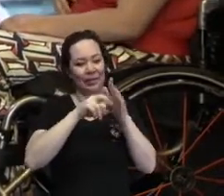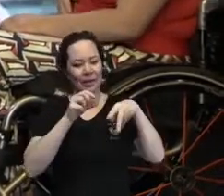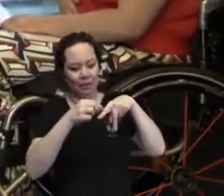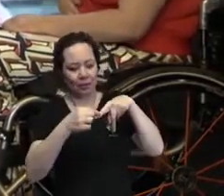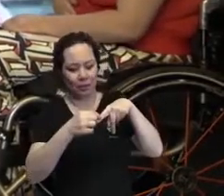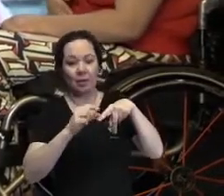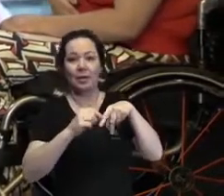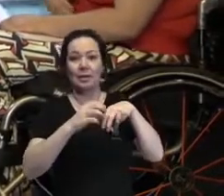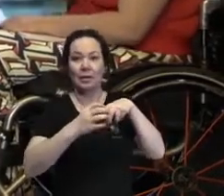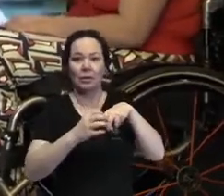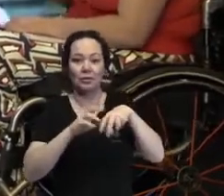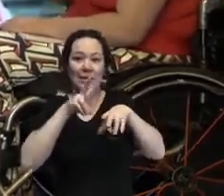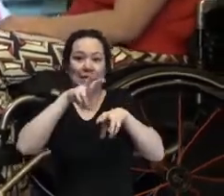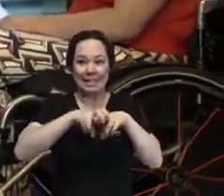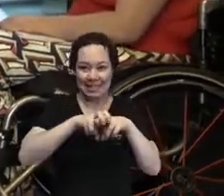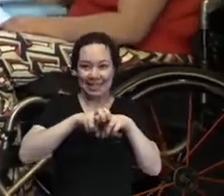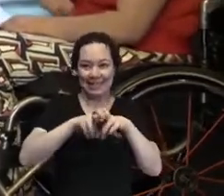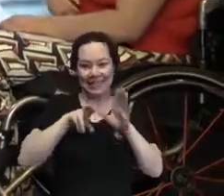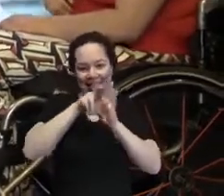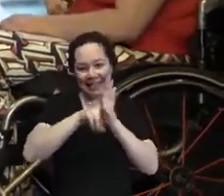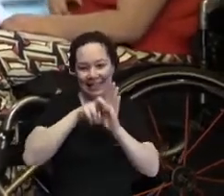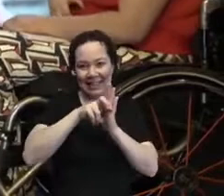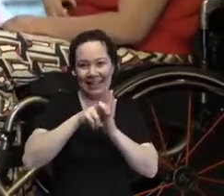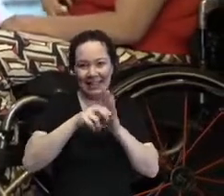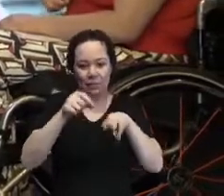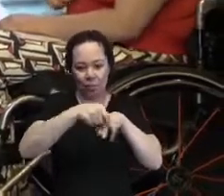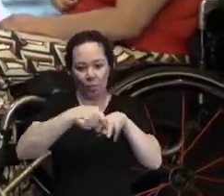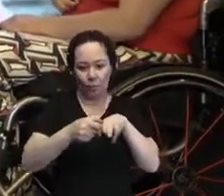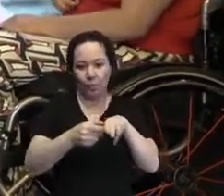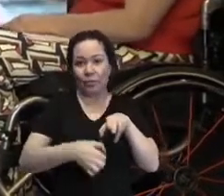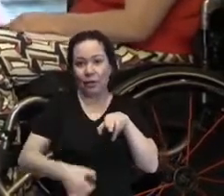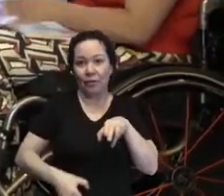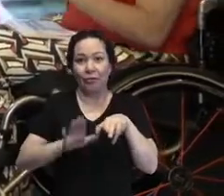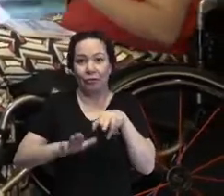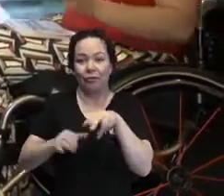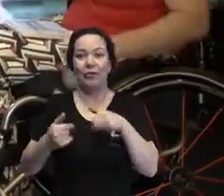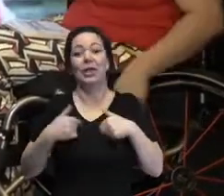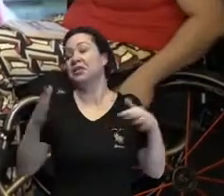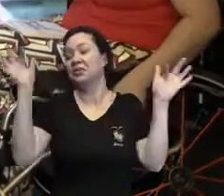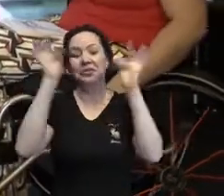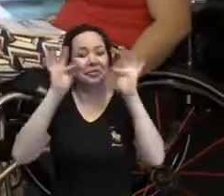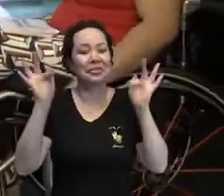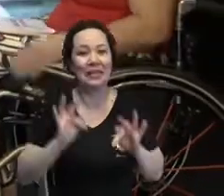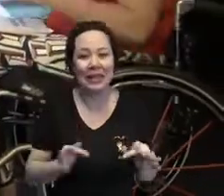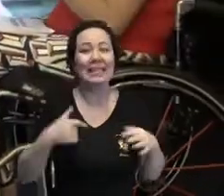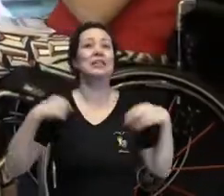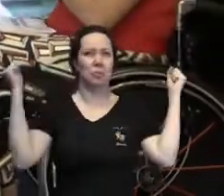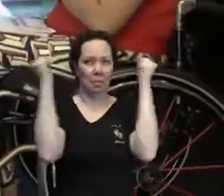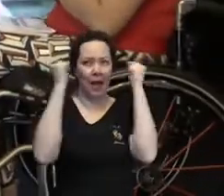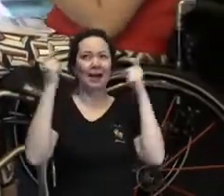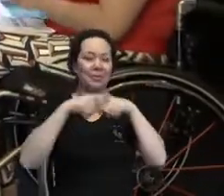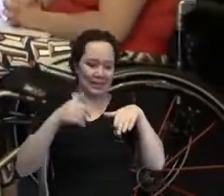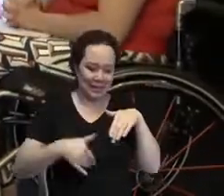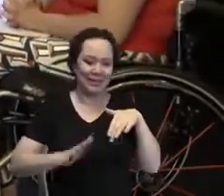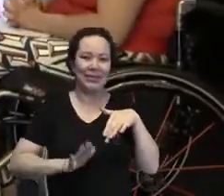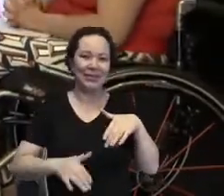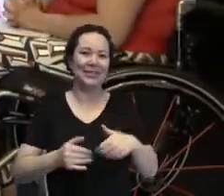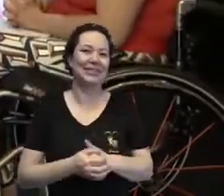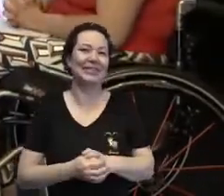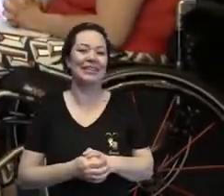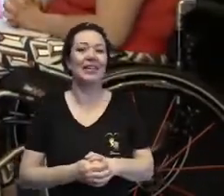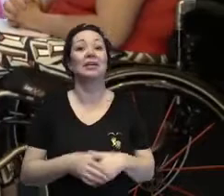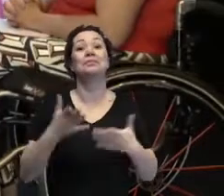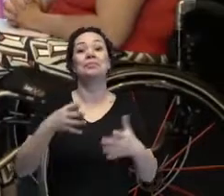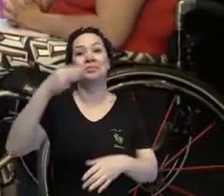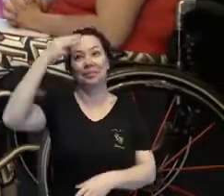pancinha de cadeirante, que por mais que eu malhe e não some essa pochetinha, eu estou feliz, está tudo certo. isso aí. Mari, essa tua forma